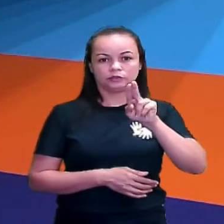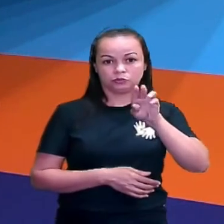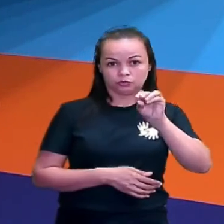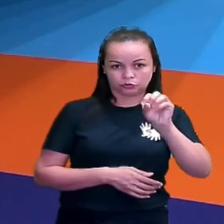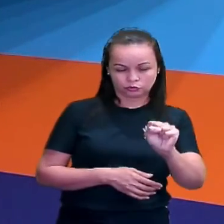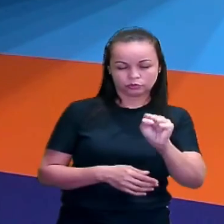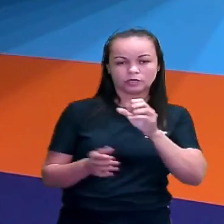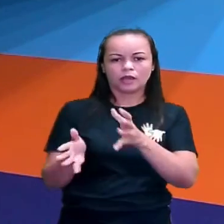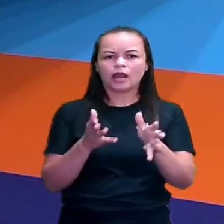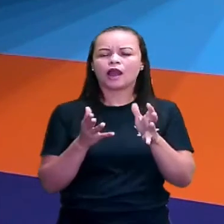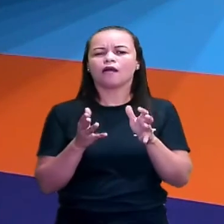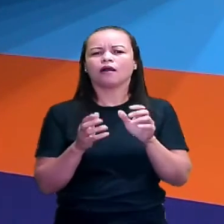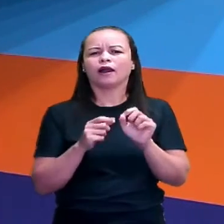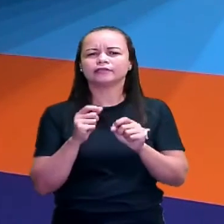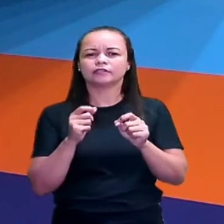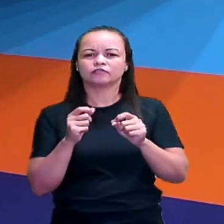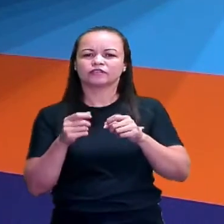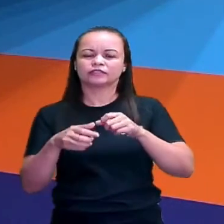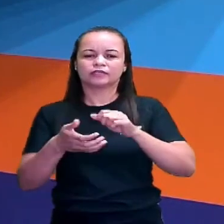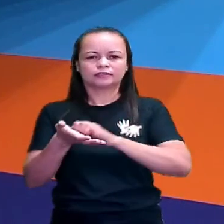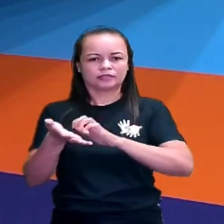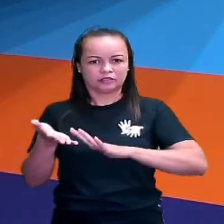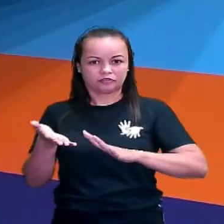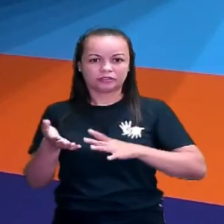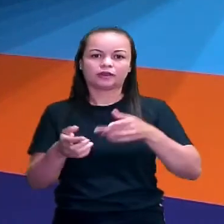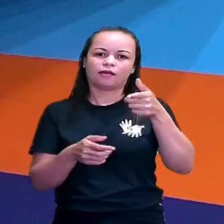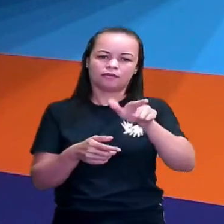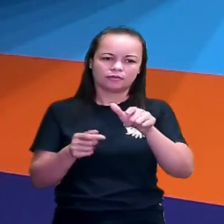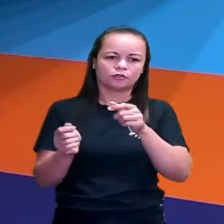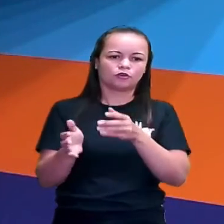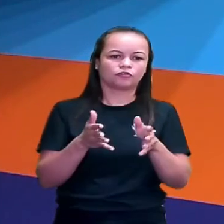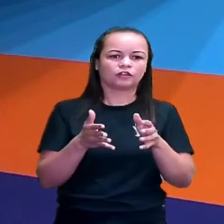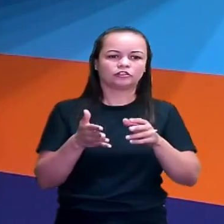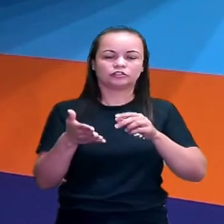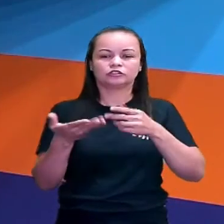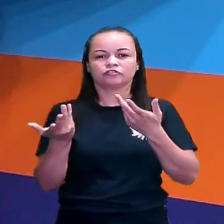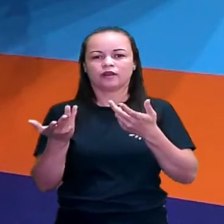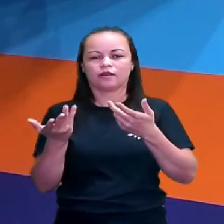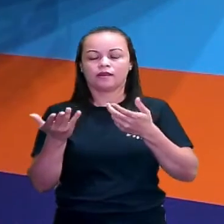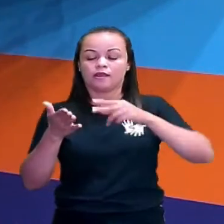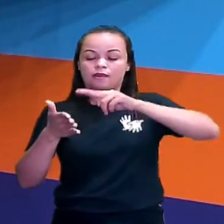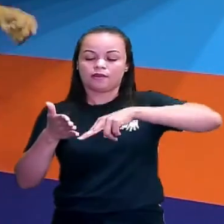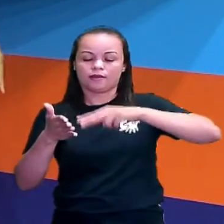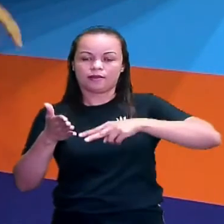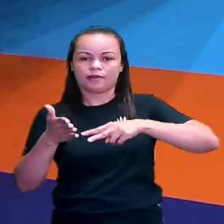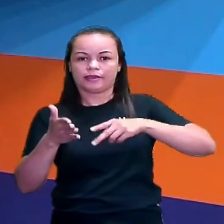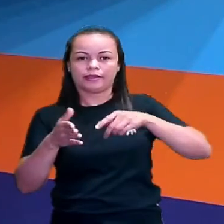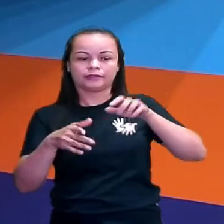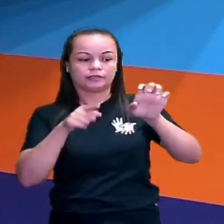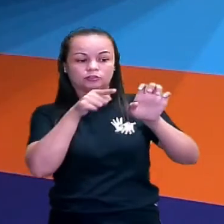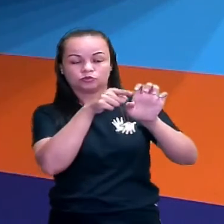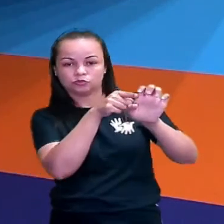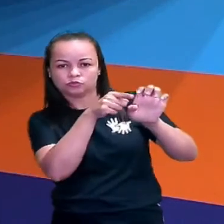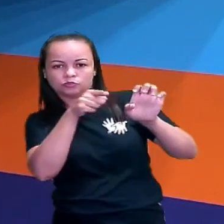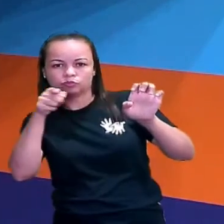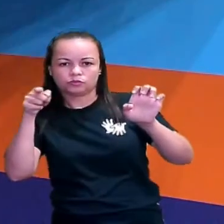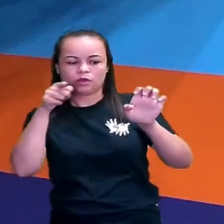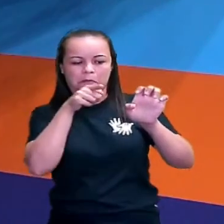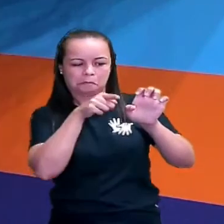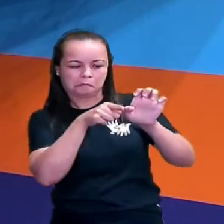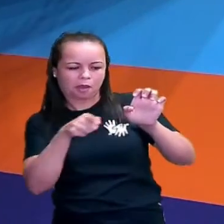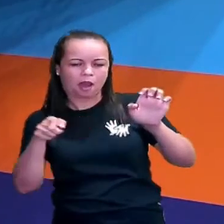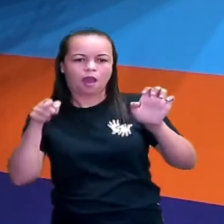fazer esse mesmo exercício, está certo? A gente vai ler aqui, ó, da esquerda para cá e de cima